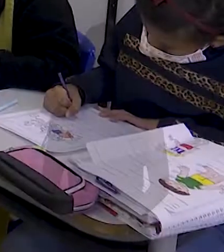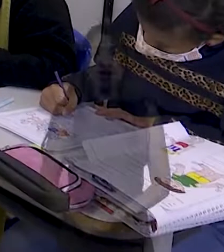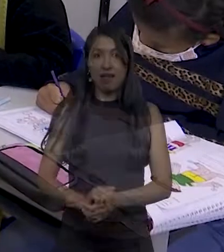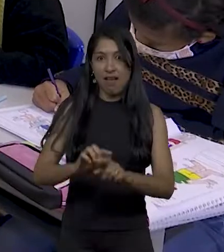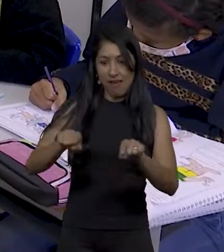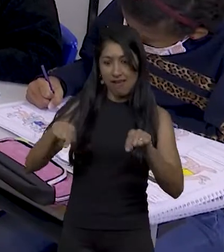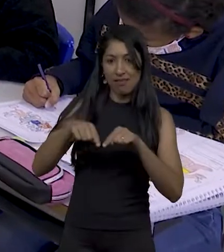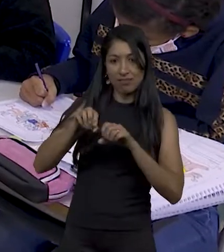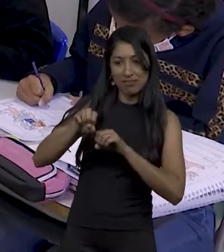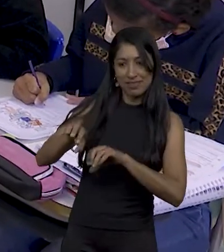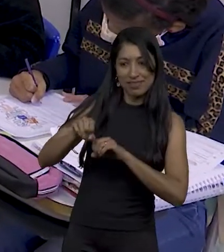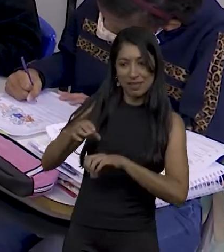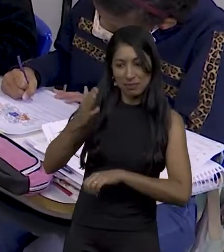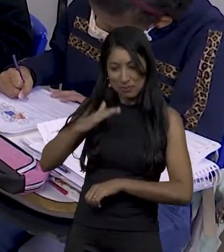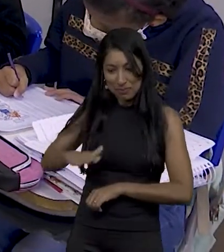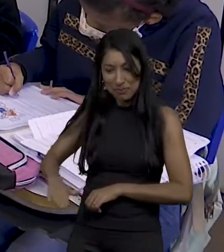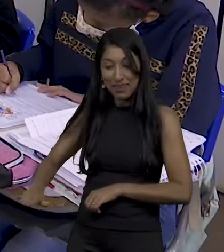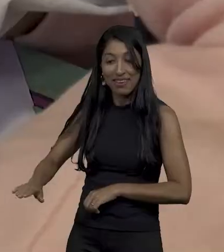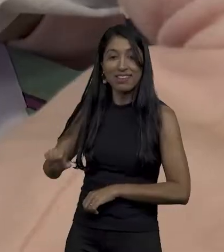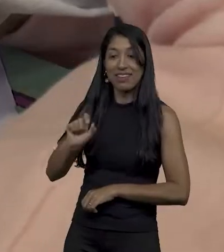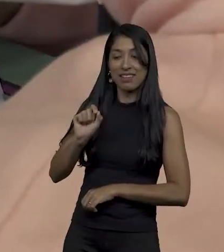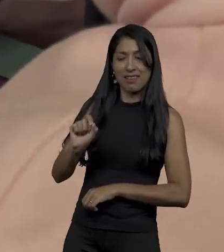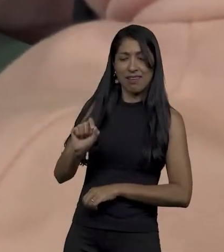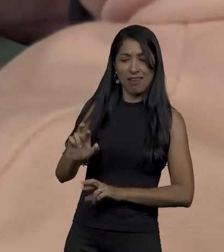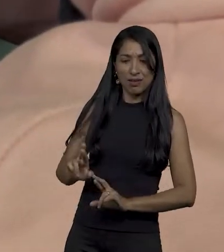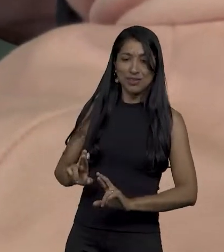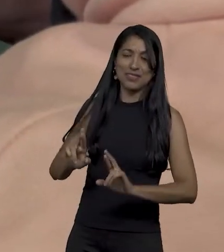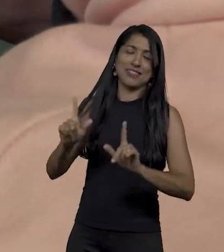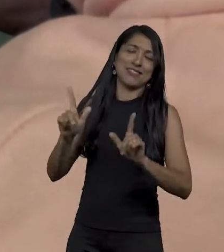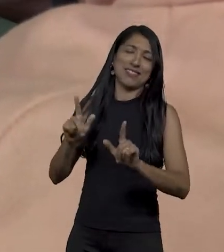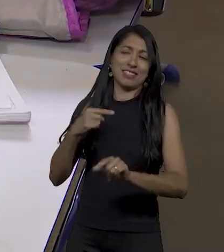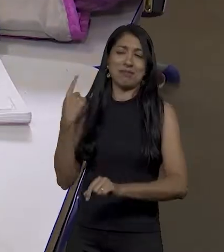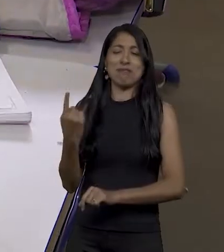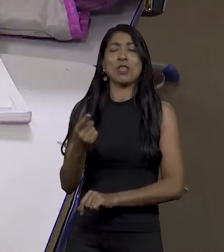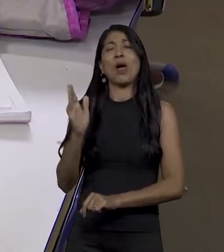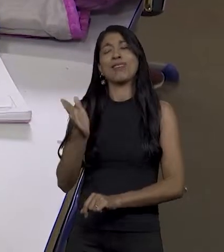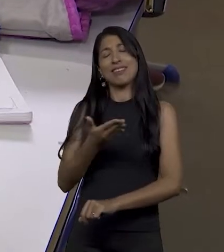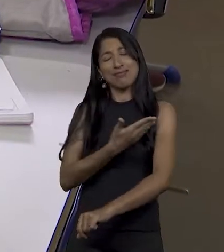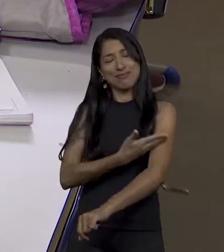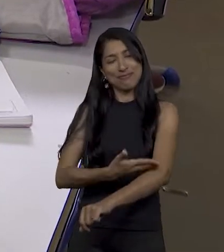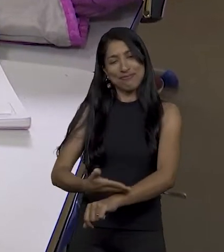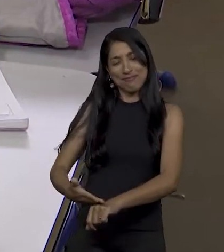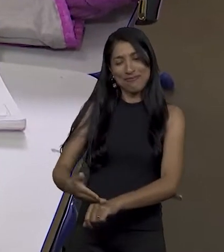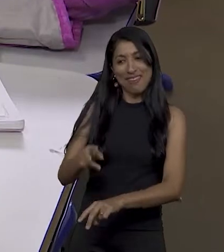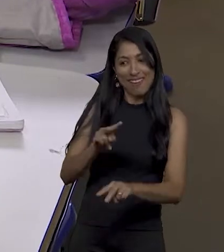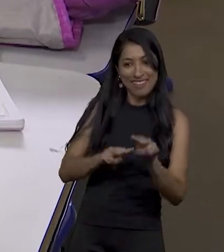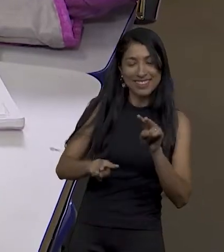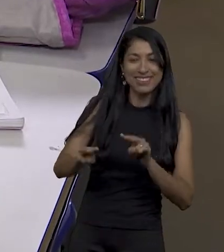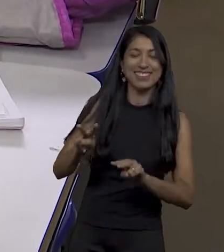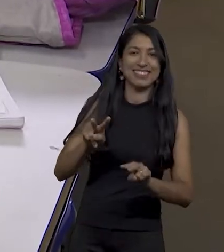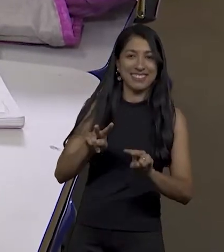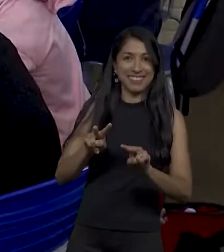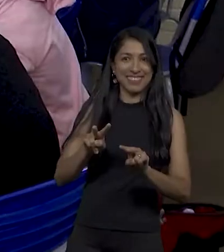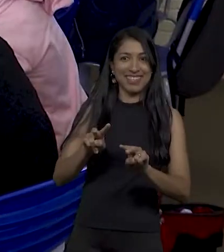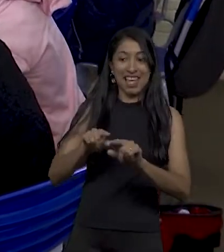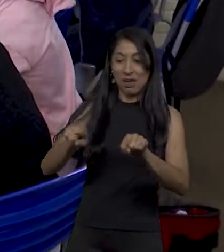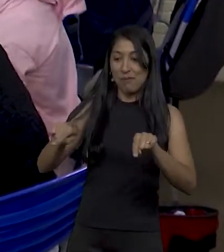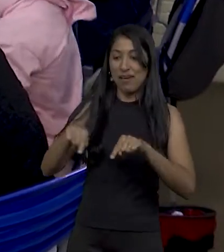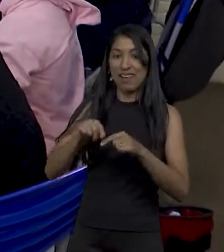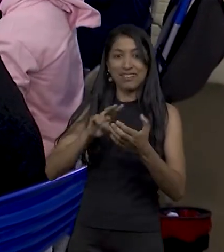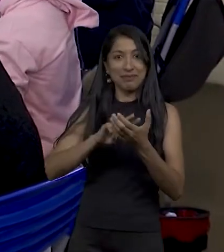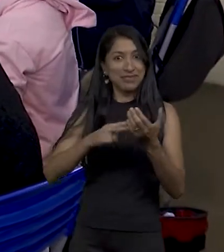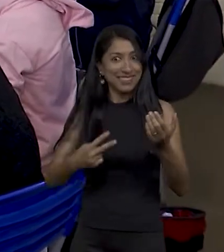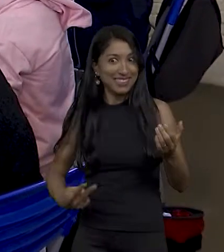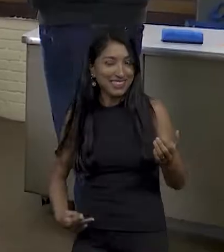Esta aula para os mais pequenos é um pouco diferente das que estamos acostumados a ver. É uma